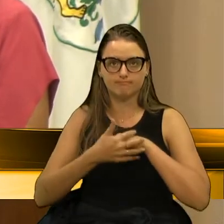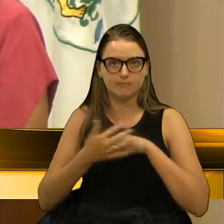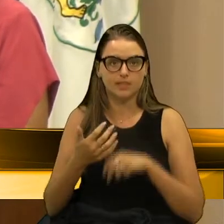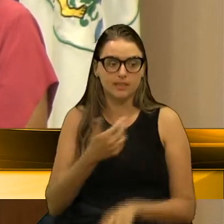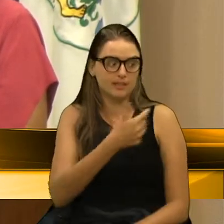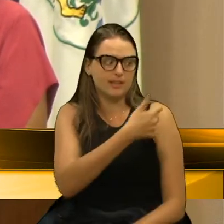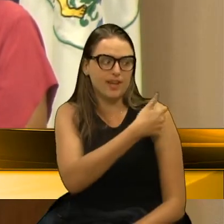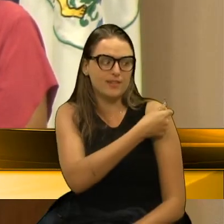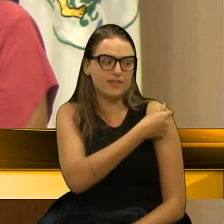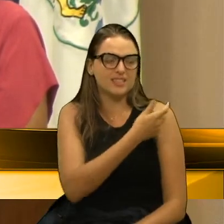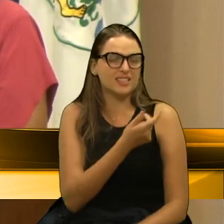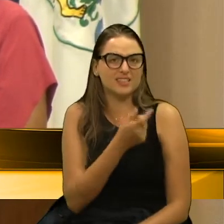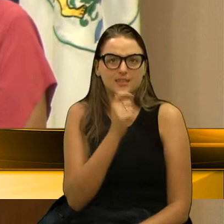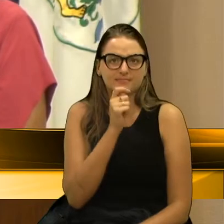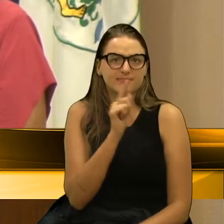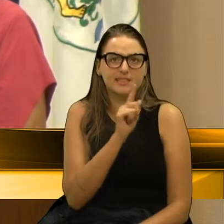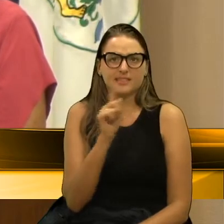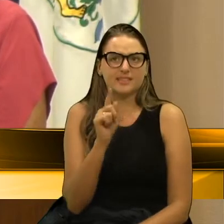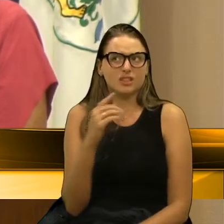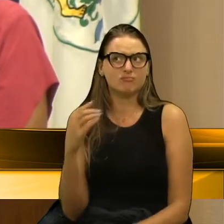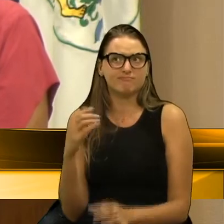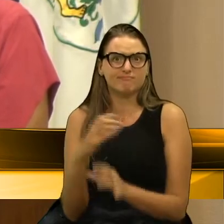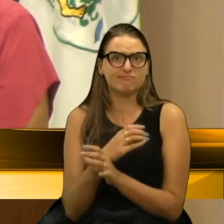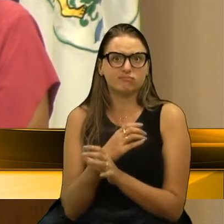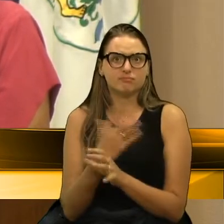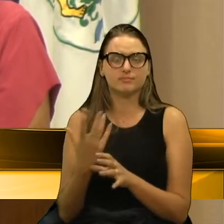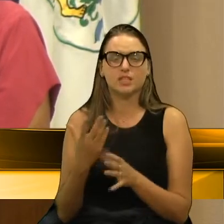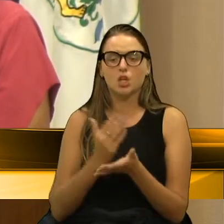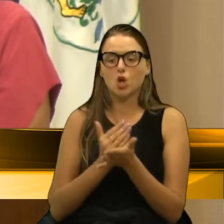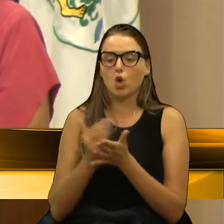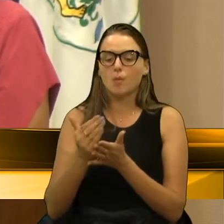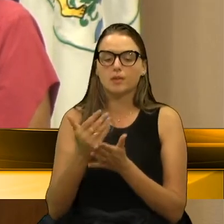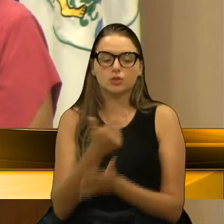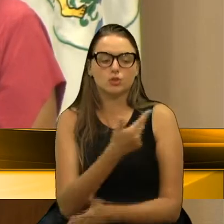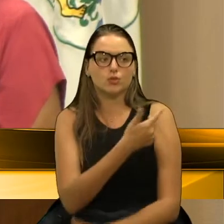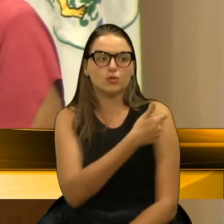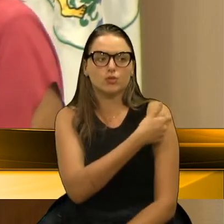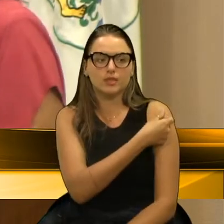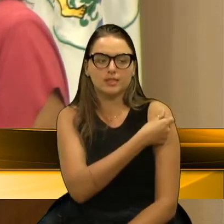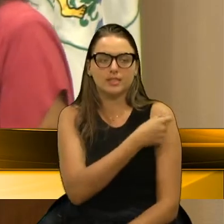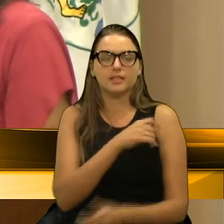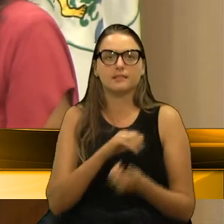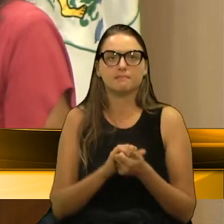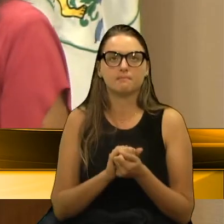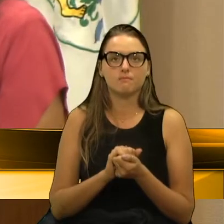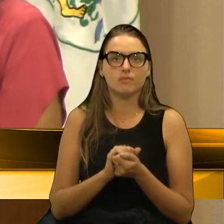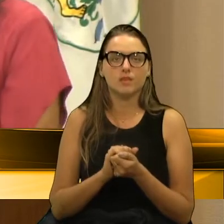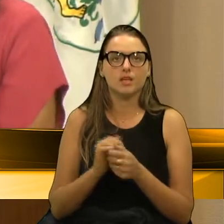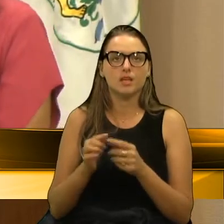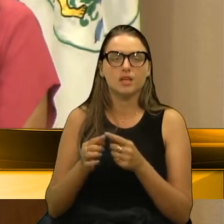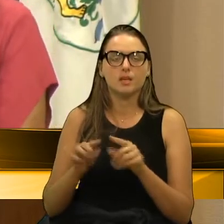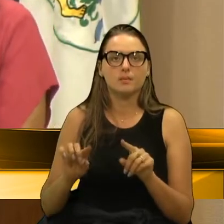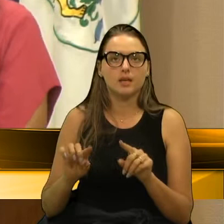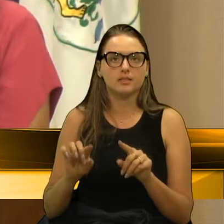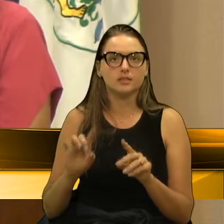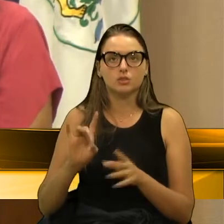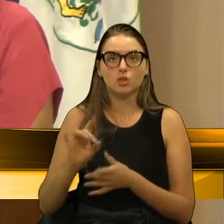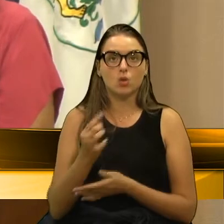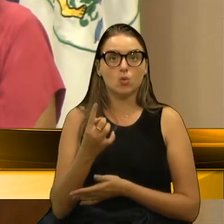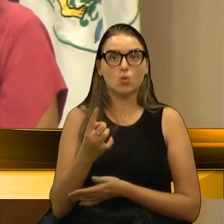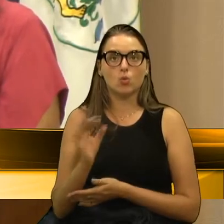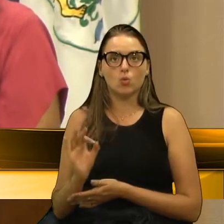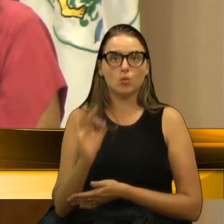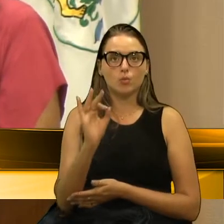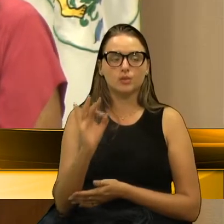é uma miragem no Brasil, né? Mesmo com a vacinação iniciada, a gente não chegou a 1% da população brasileira